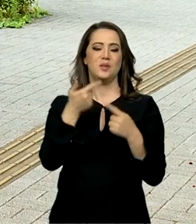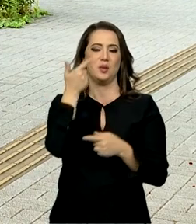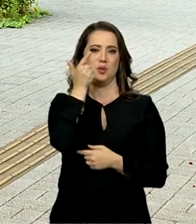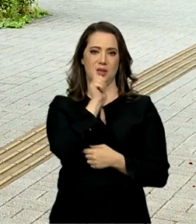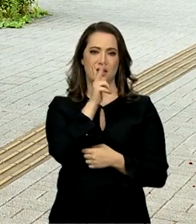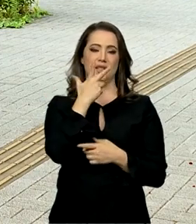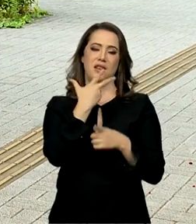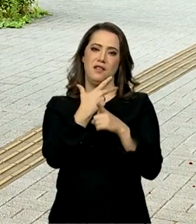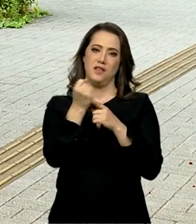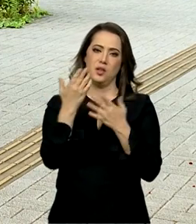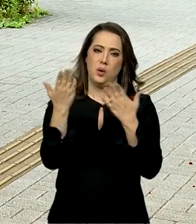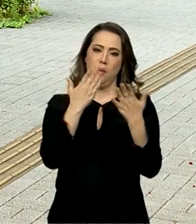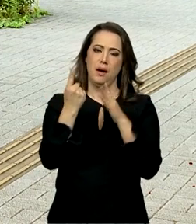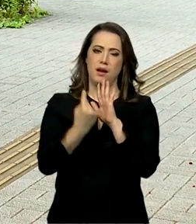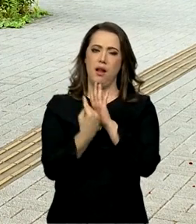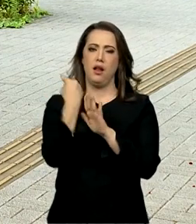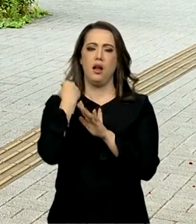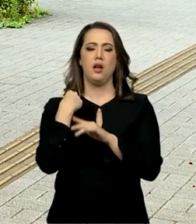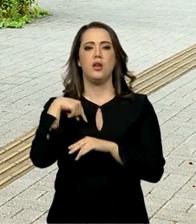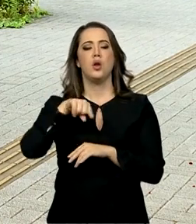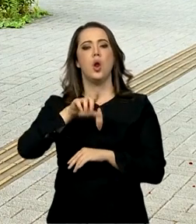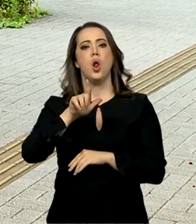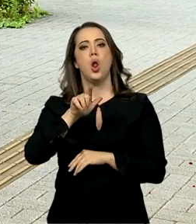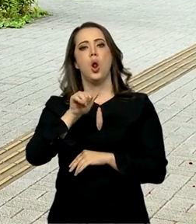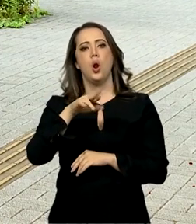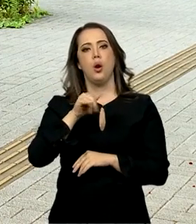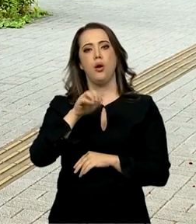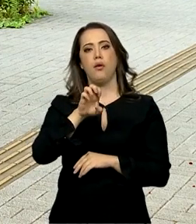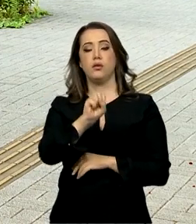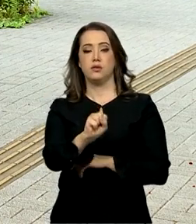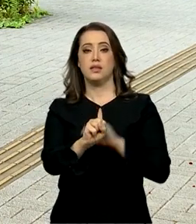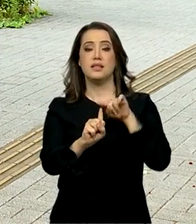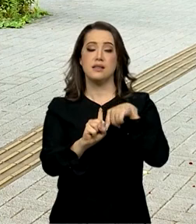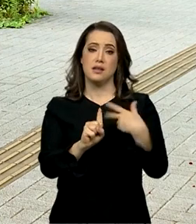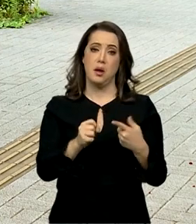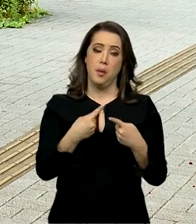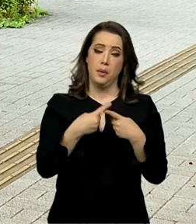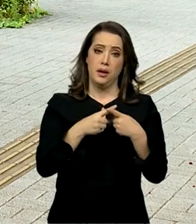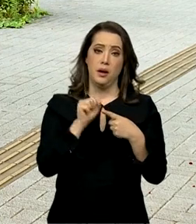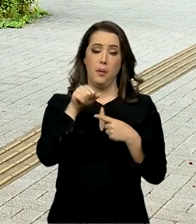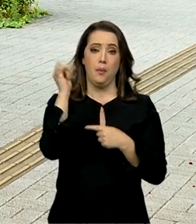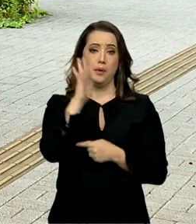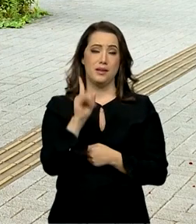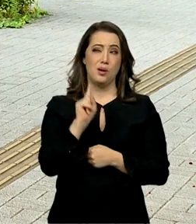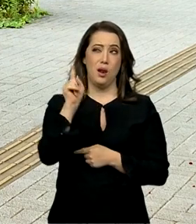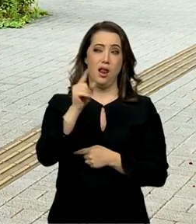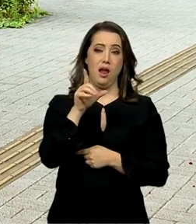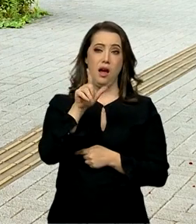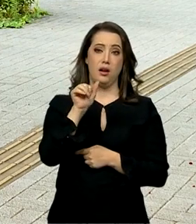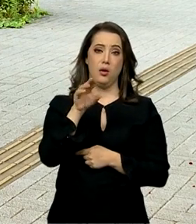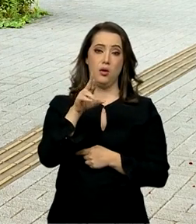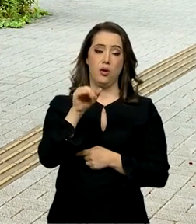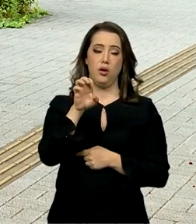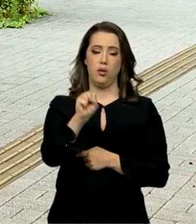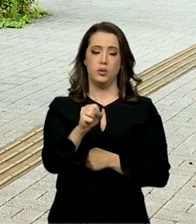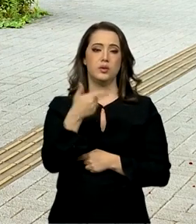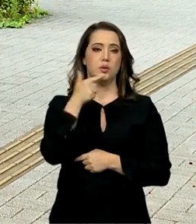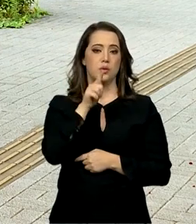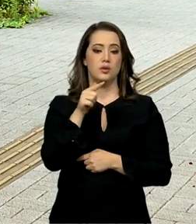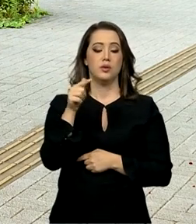que foi a principal campanha do Brasil em termos de colocação no quadro de medalhas. Quando o Brasil terminou em sétimo lugar, ele alcançou 21